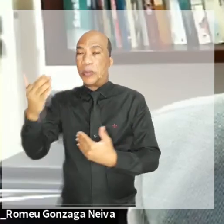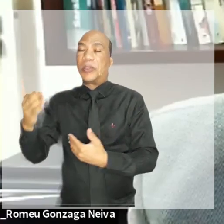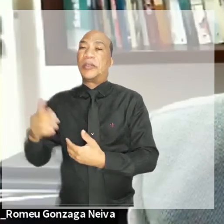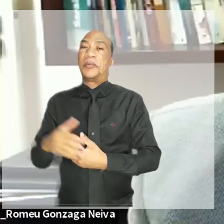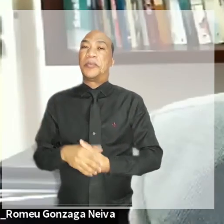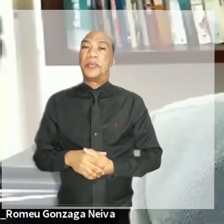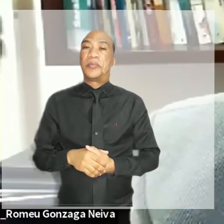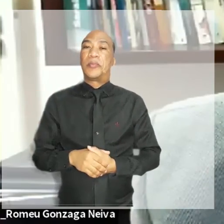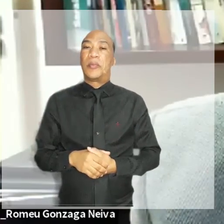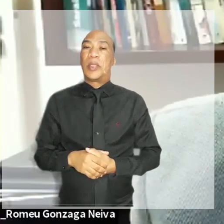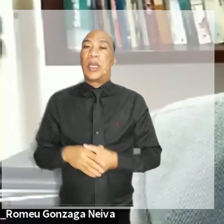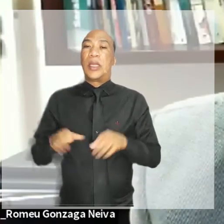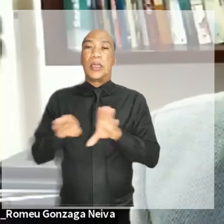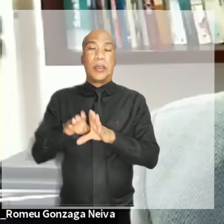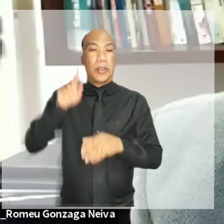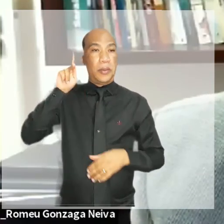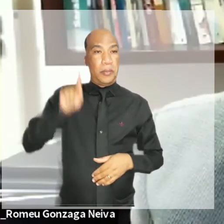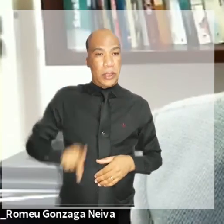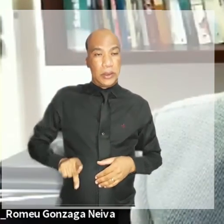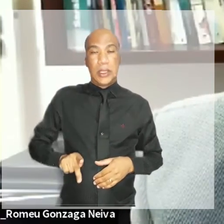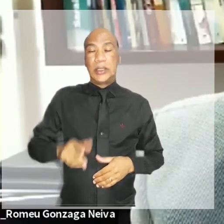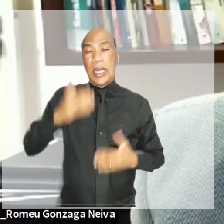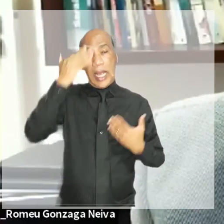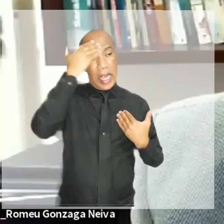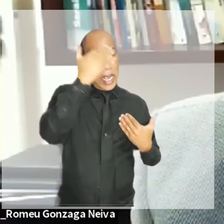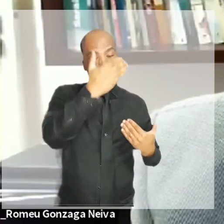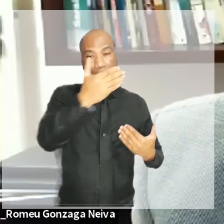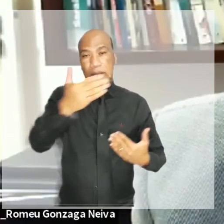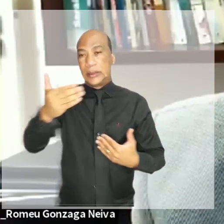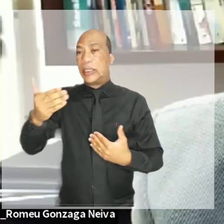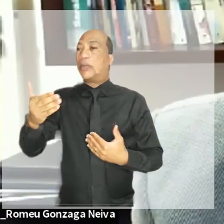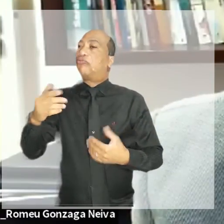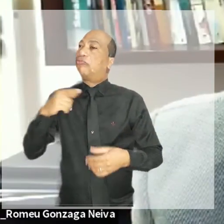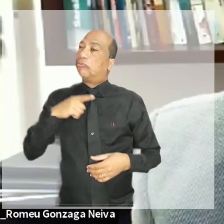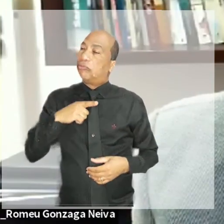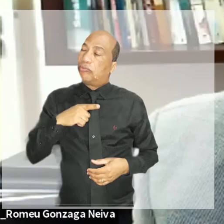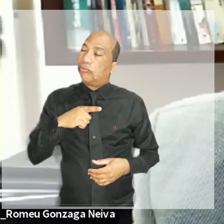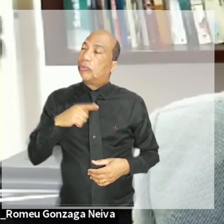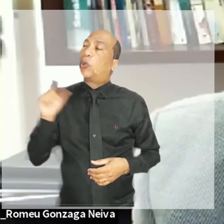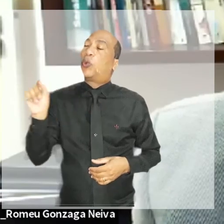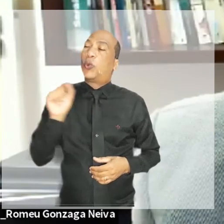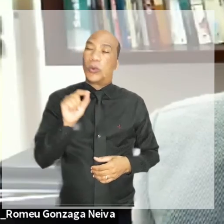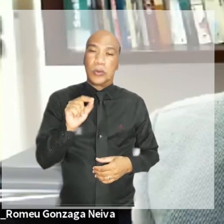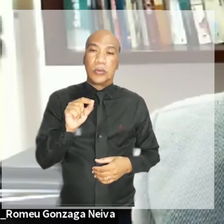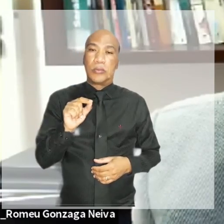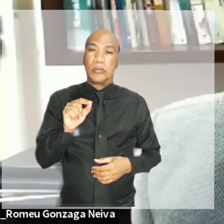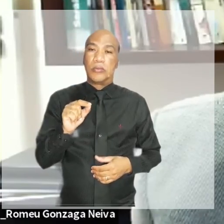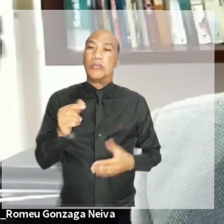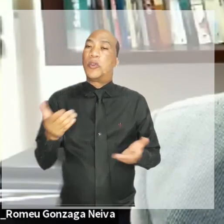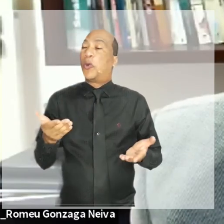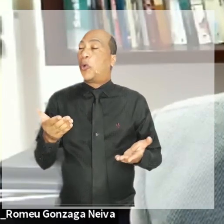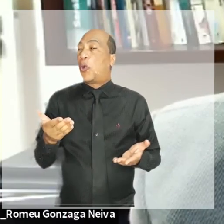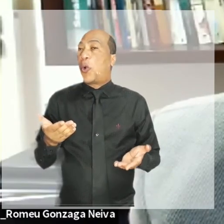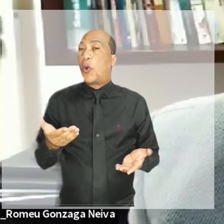presidência agradece a todos, desejando e, com toda certeza, que tenhamos